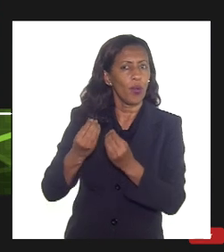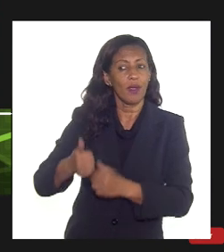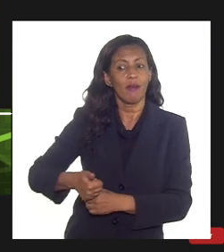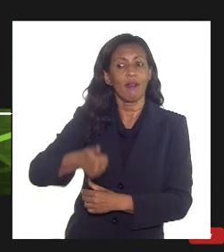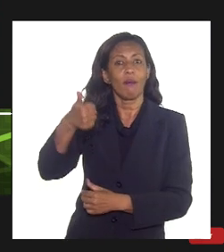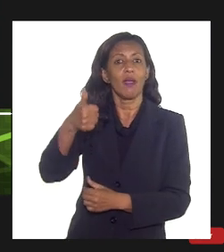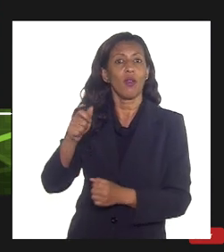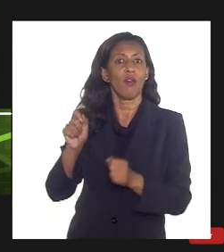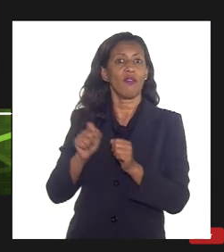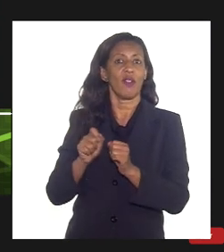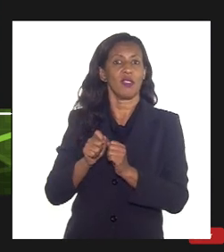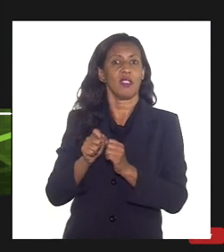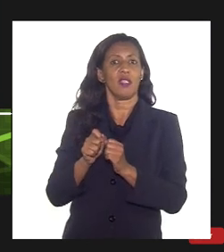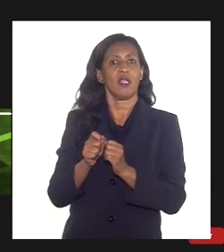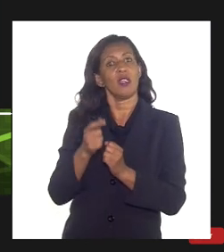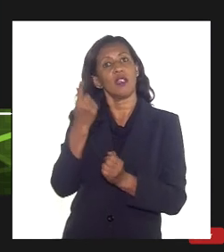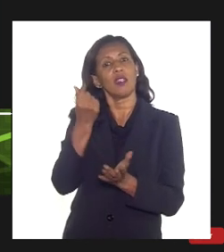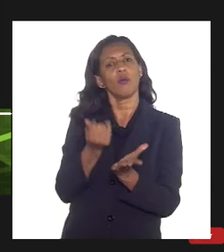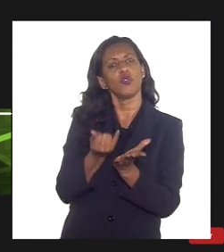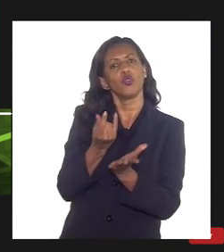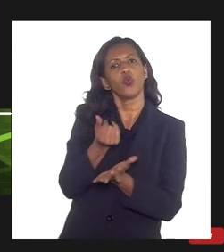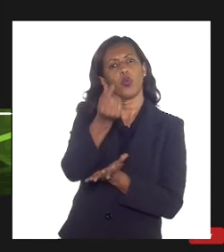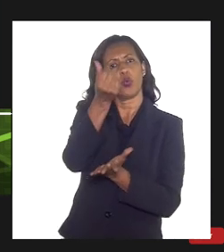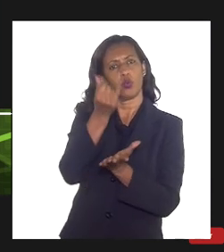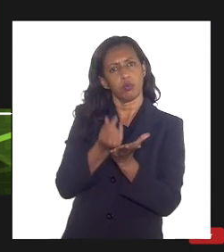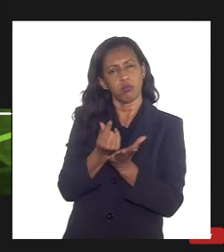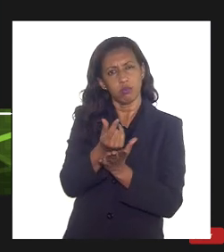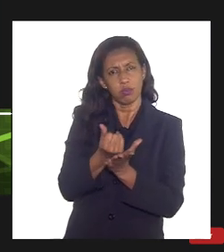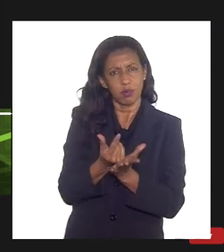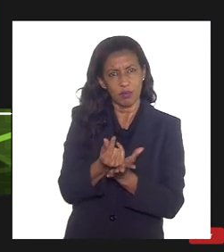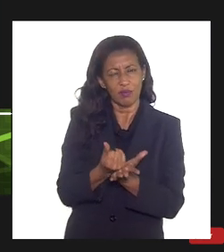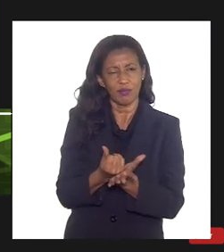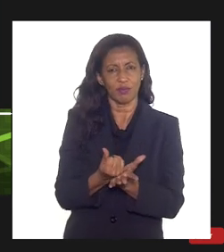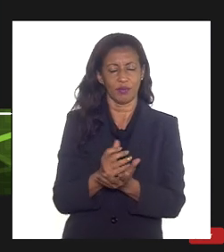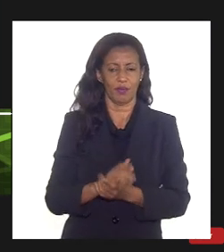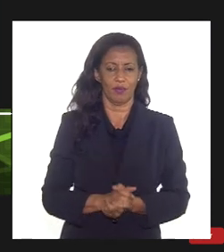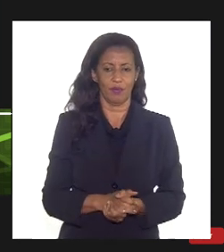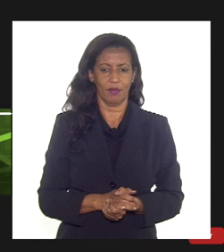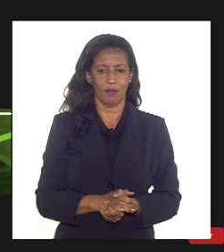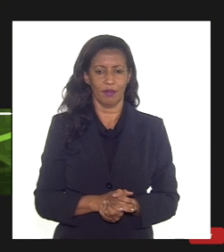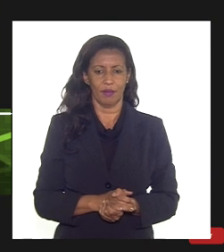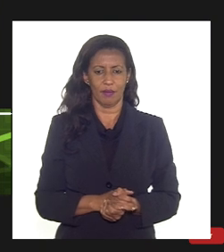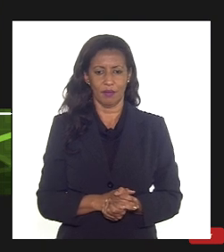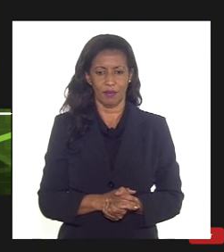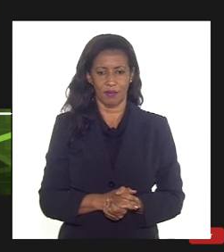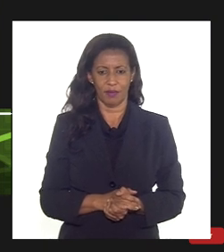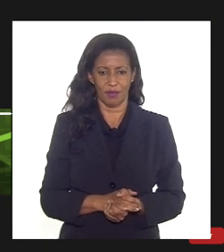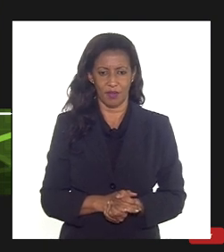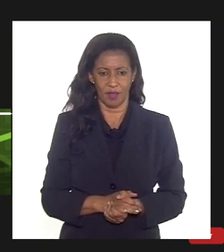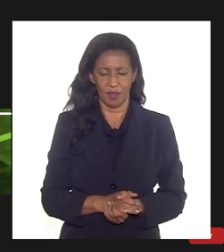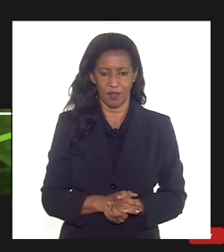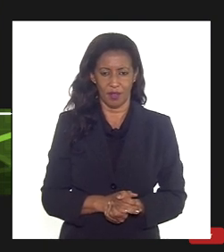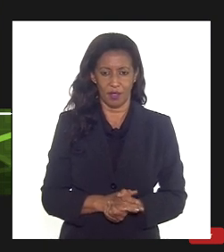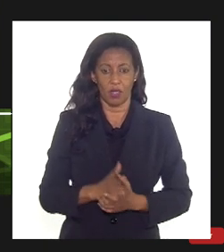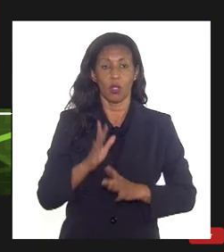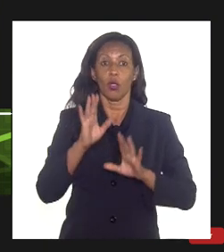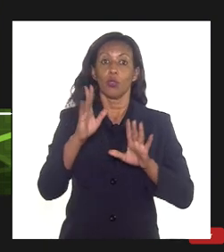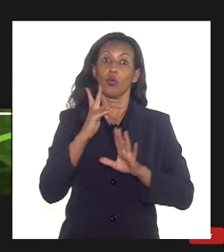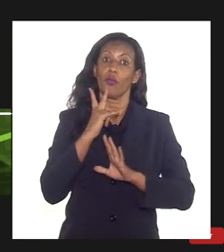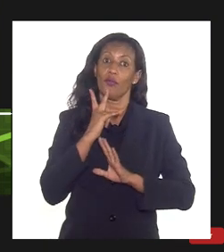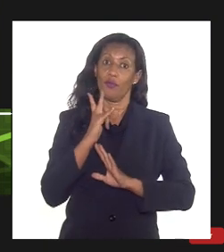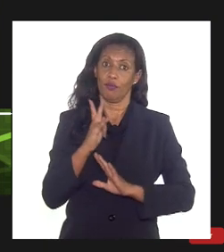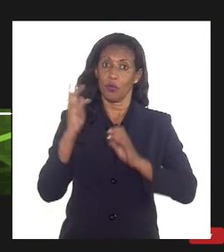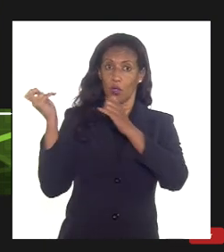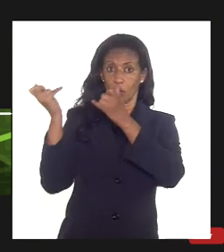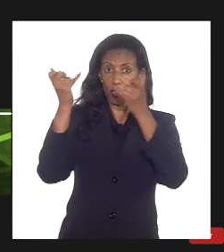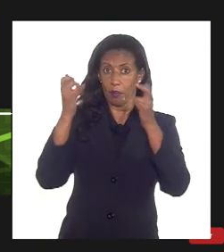em termos de receita não sei se ficou claro eu trouxe isso aqui porque é um artigo acadêmico tá doutor Valdeck para não ficar uma coisa assim